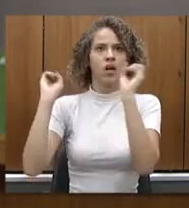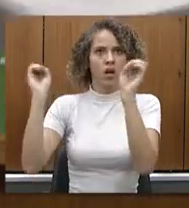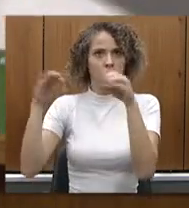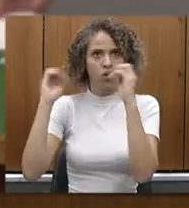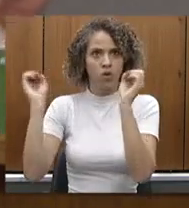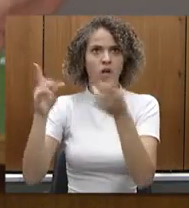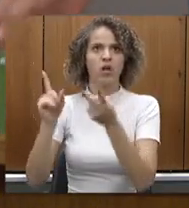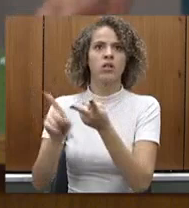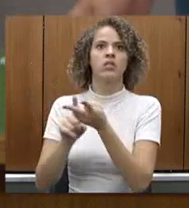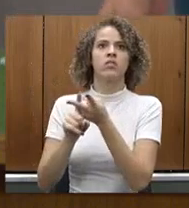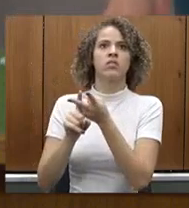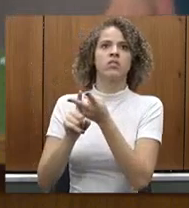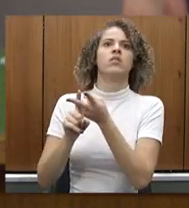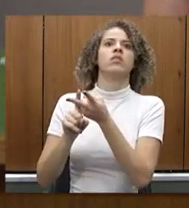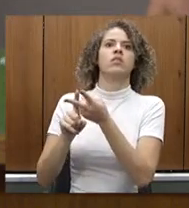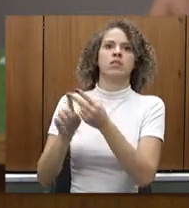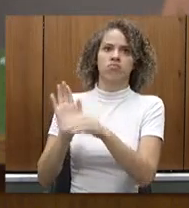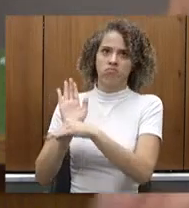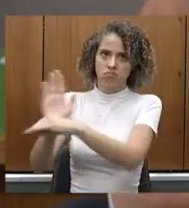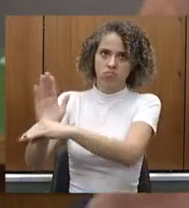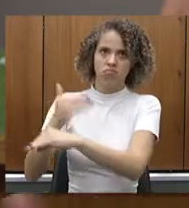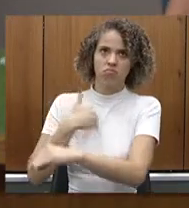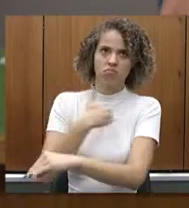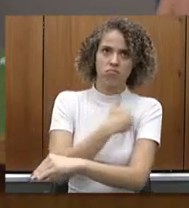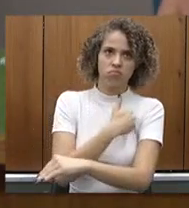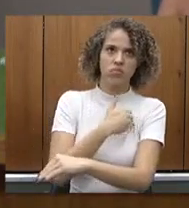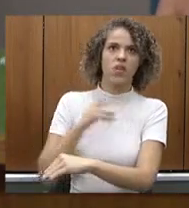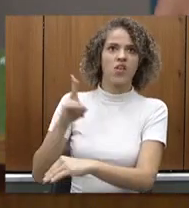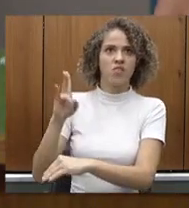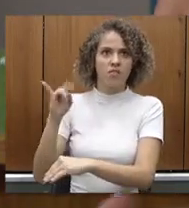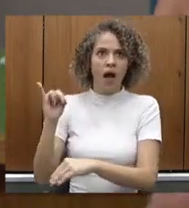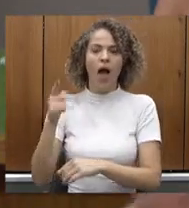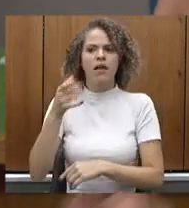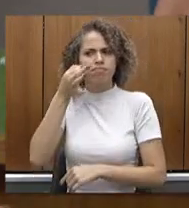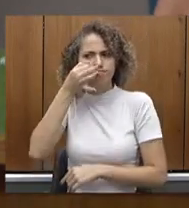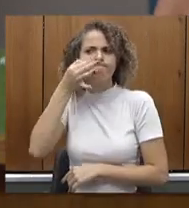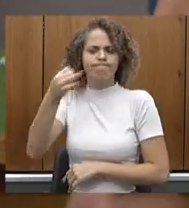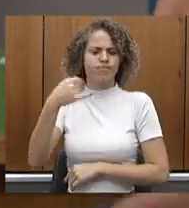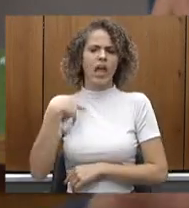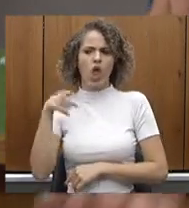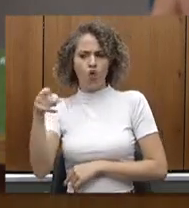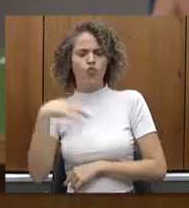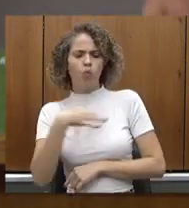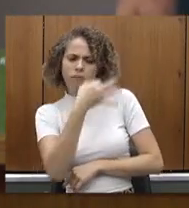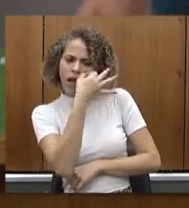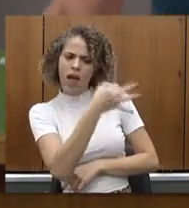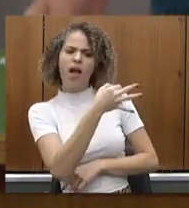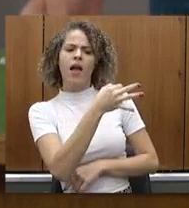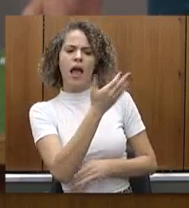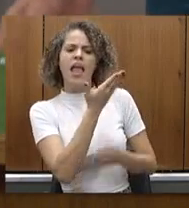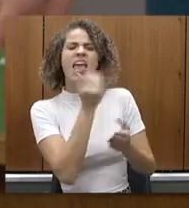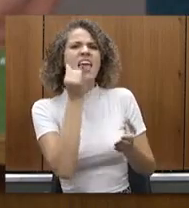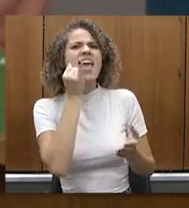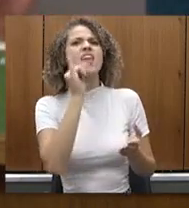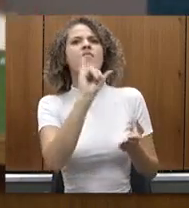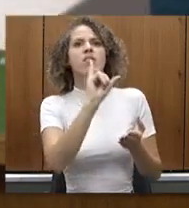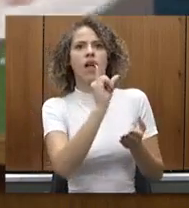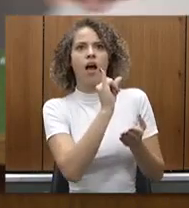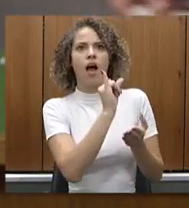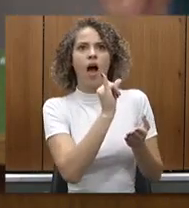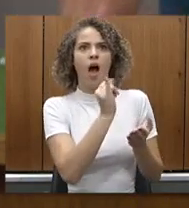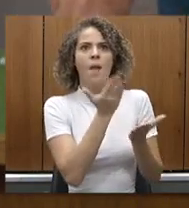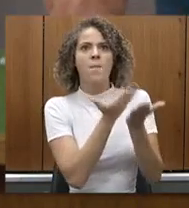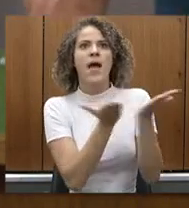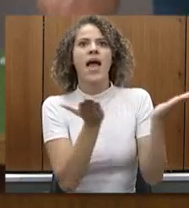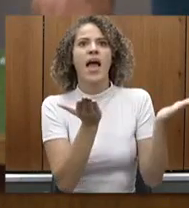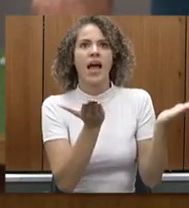e também regionalização da saúde como um todo mas a gente vai ficar atento a isso para que a gente não quer de forma nenhuma não ser